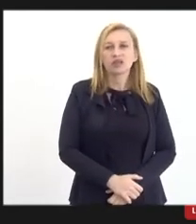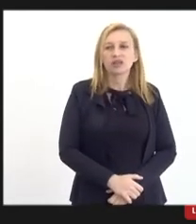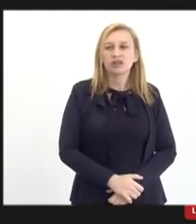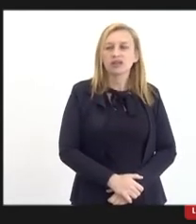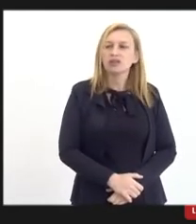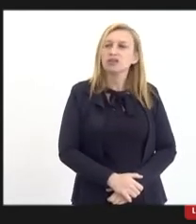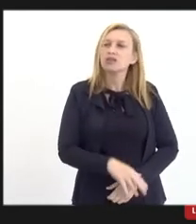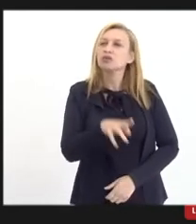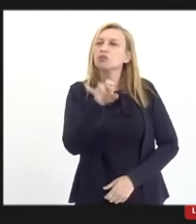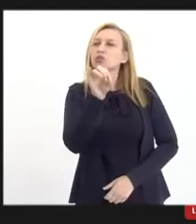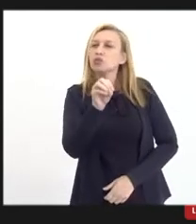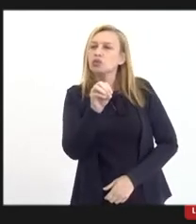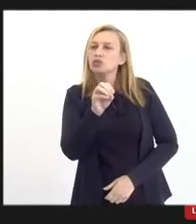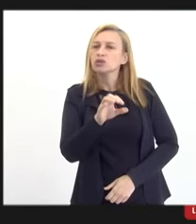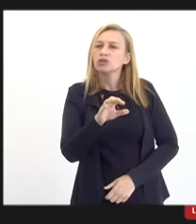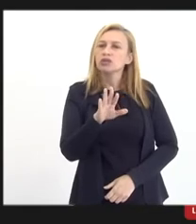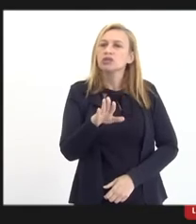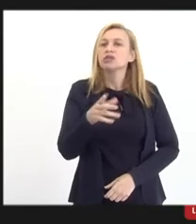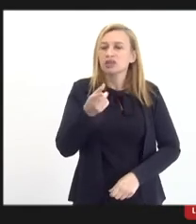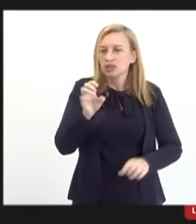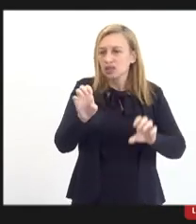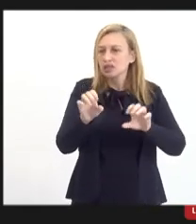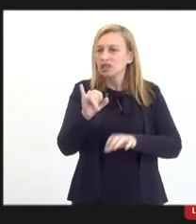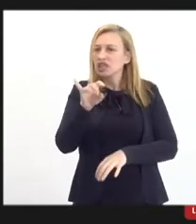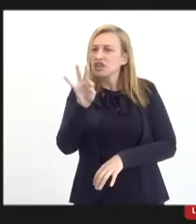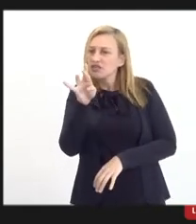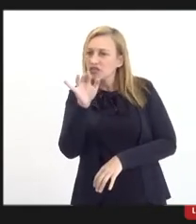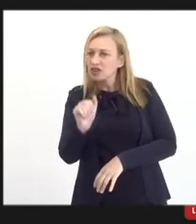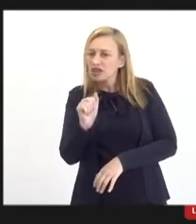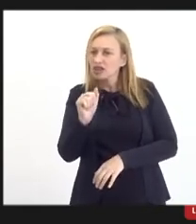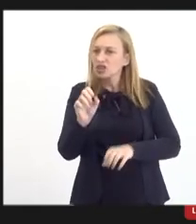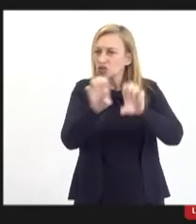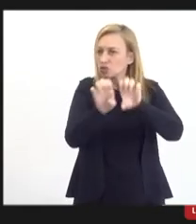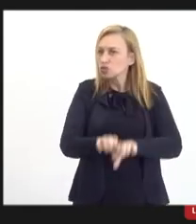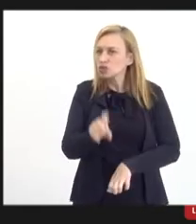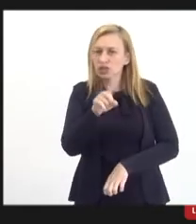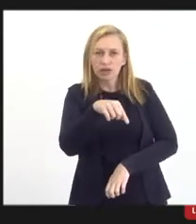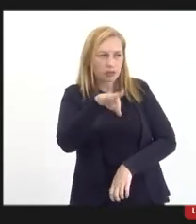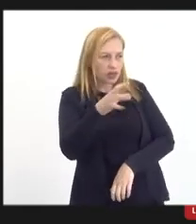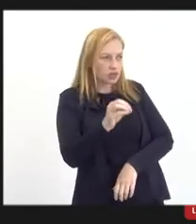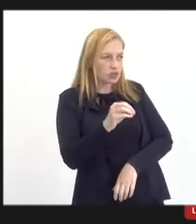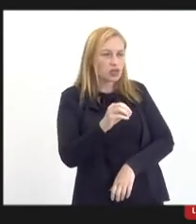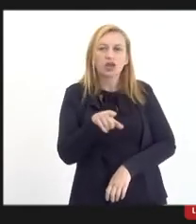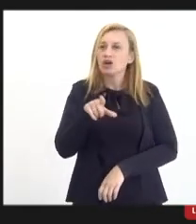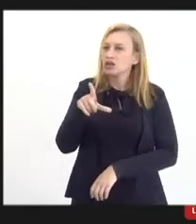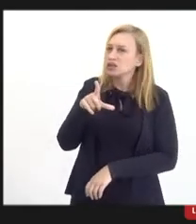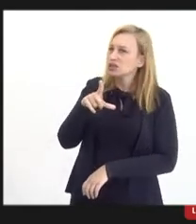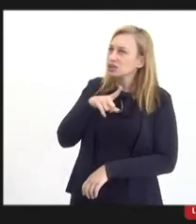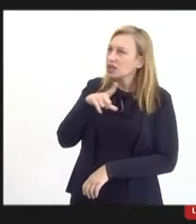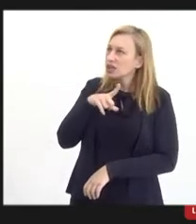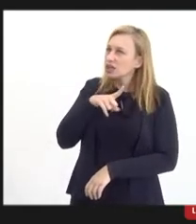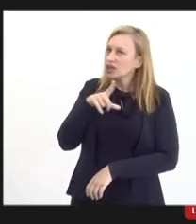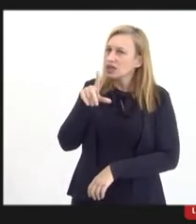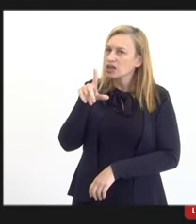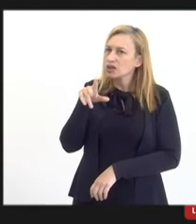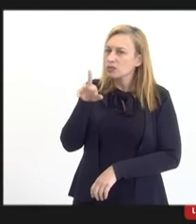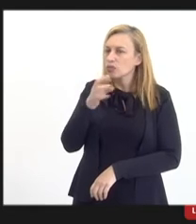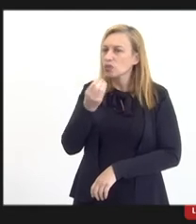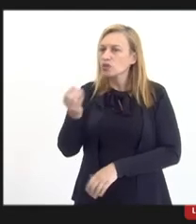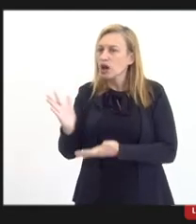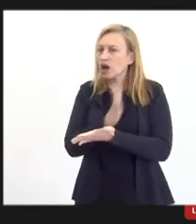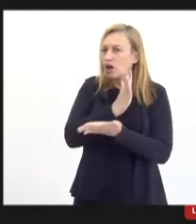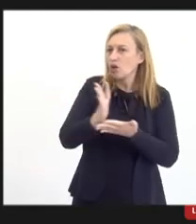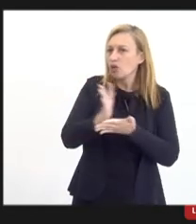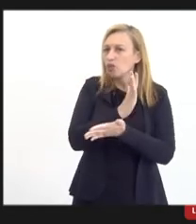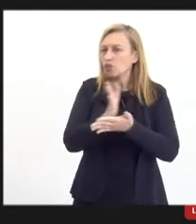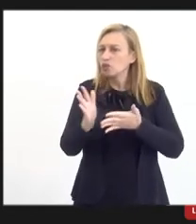E isso faz parte desse item infraestrutura, Marcos? Sim. Bruno, você vê algum espaço, como você estava falando nisso da